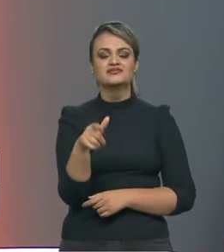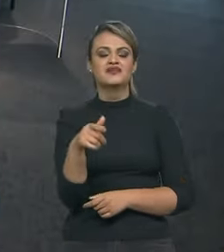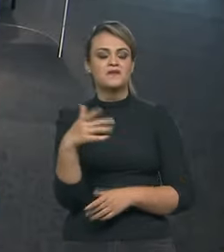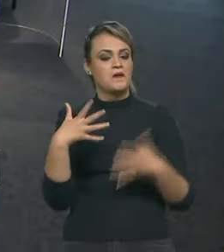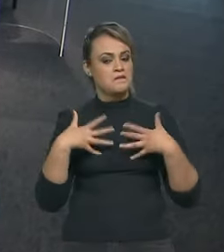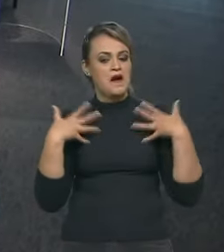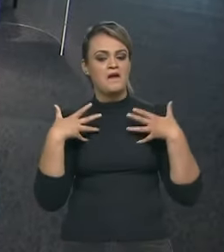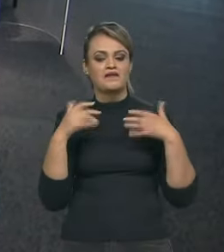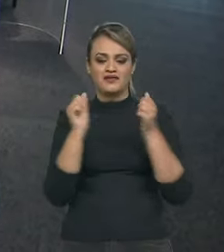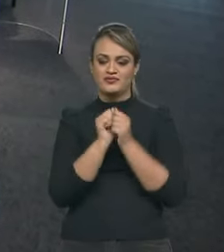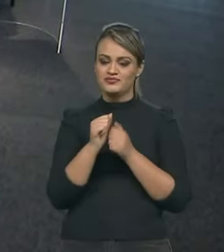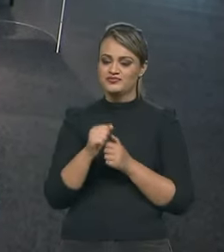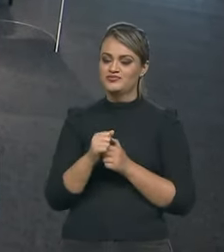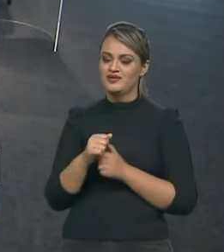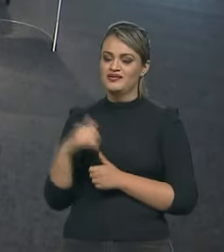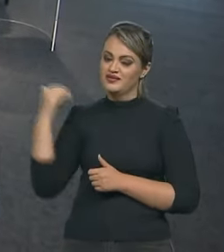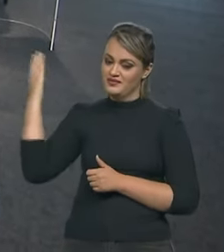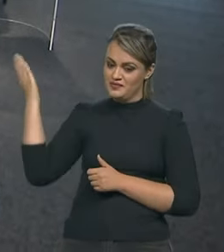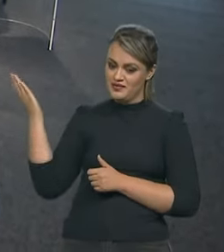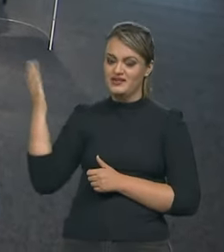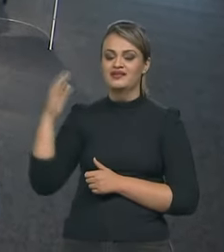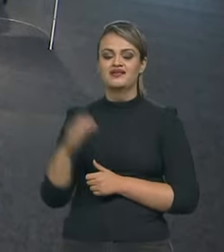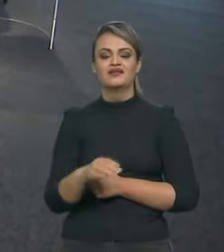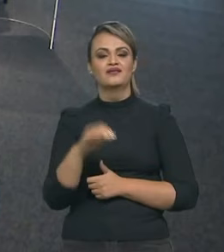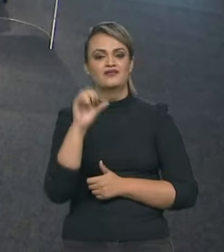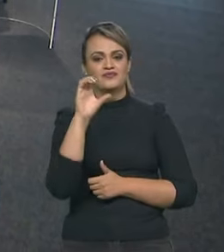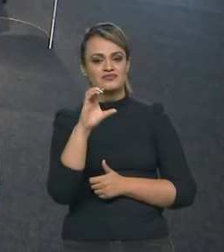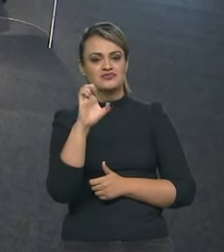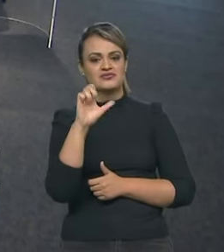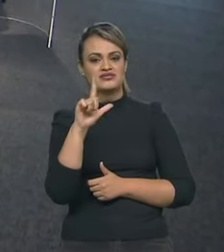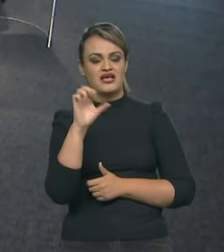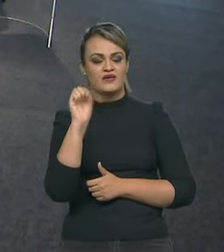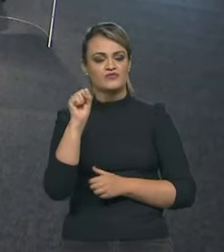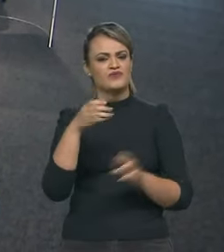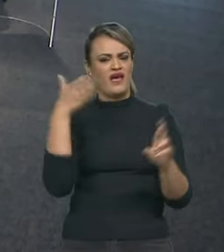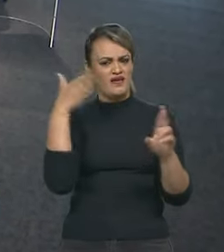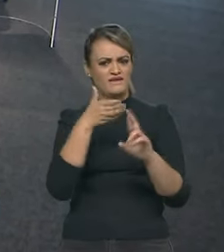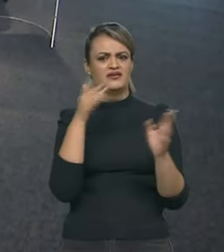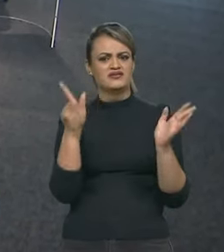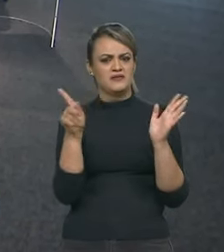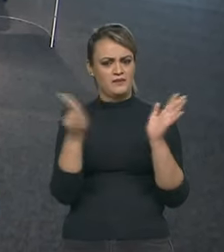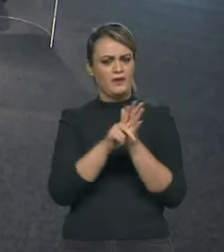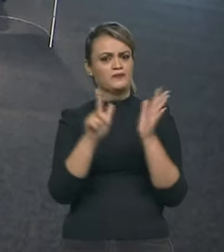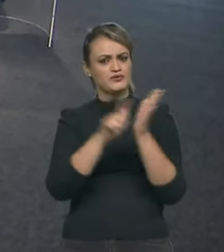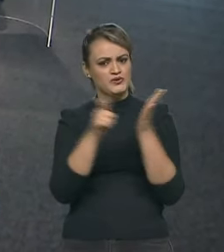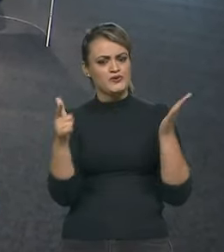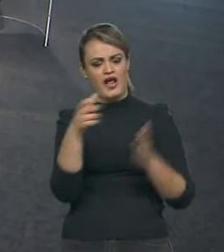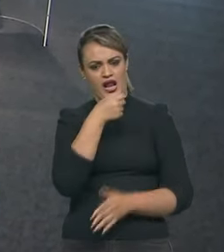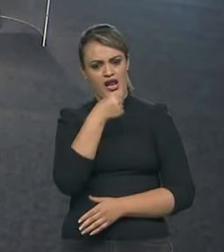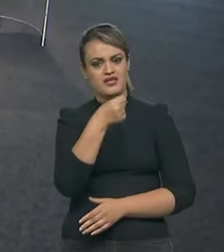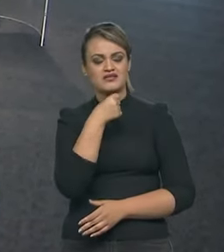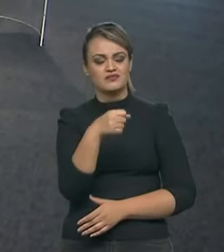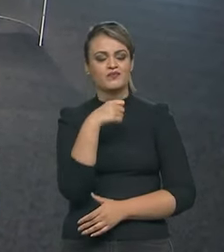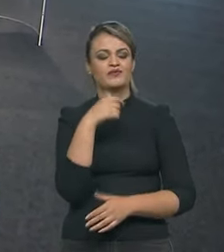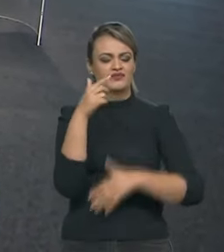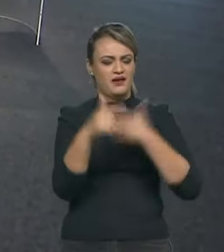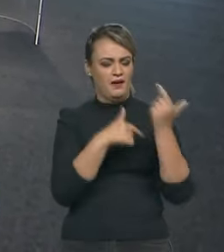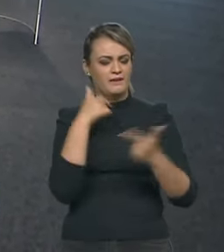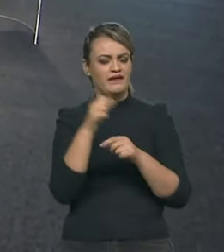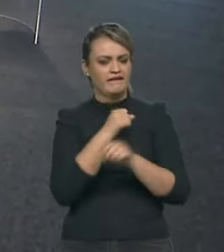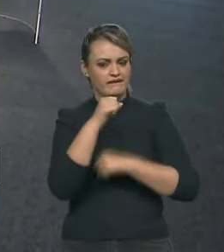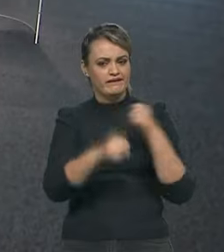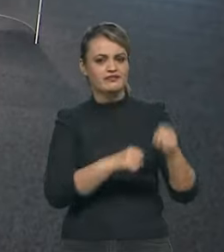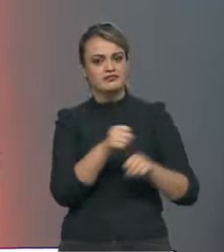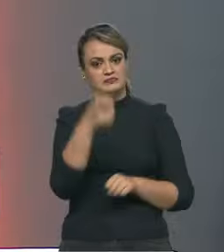estar aqui com o Celso que é uma referência para mim dentro da minha profissão como jornalista acompanho o trabalho do Celso já há muitos anos